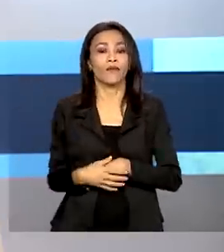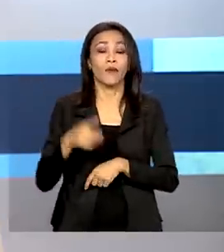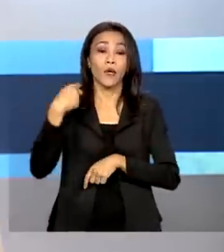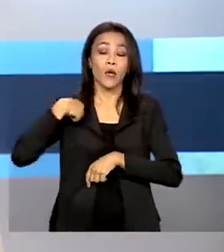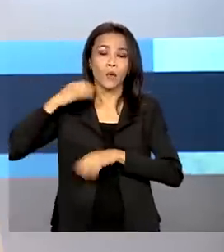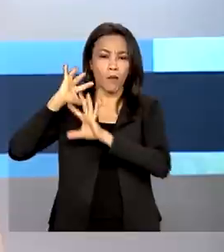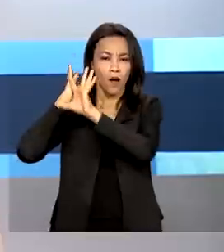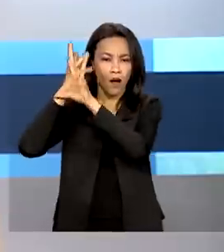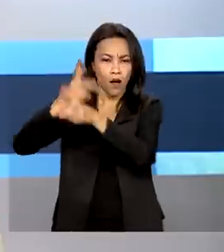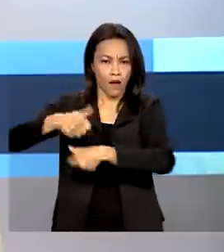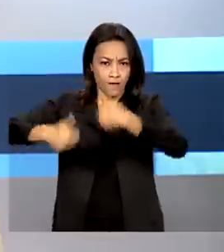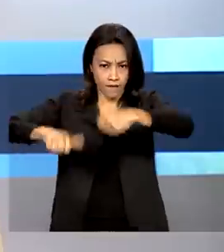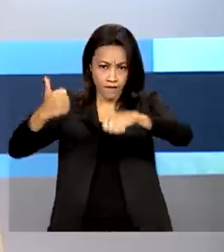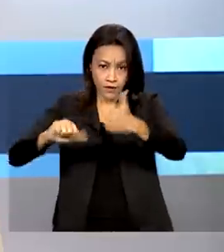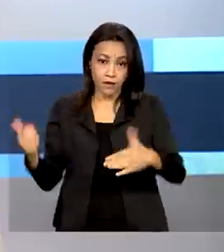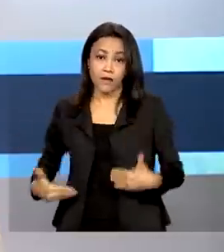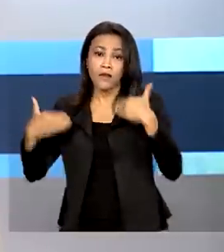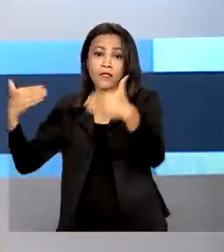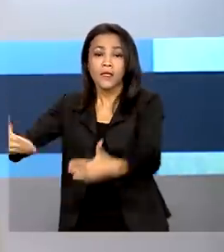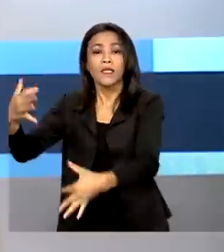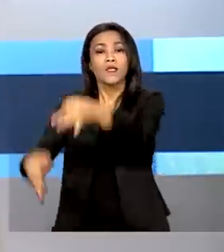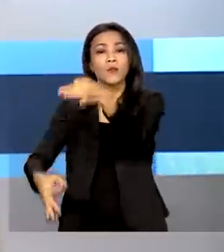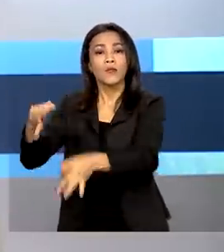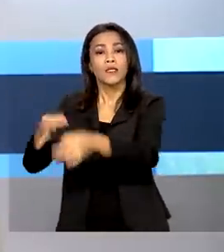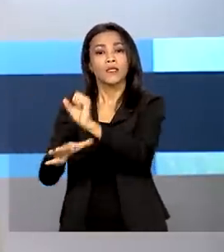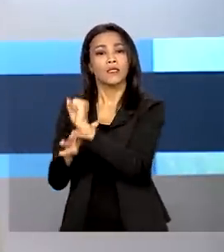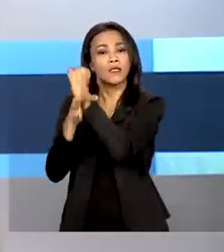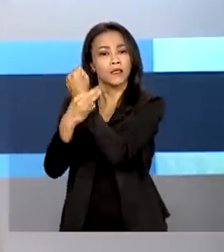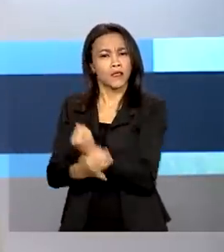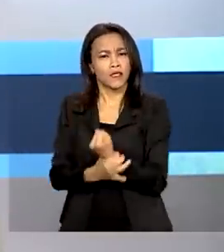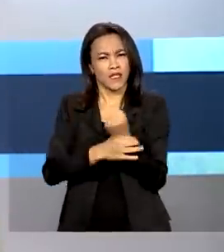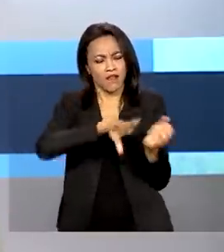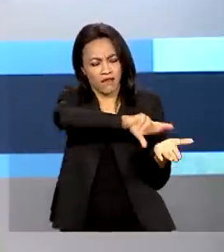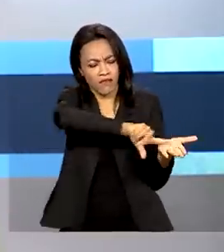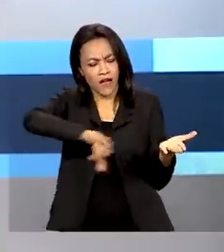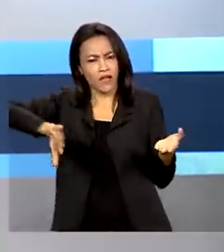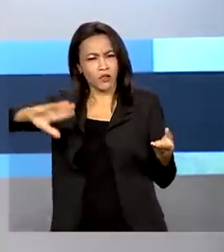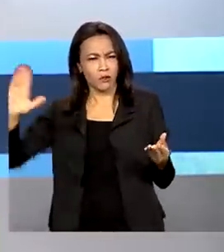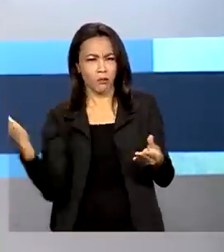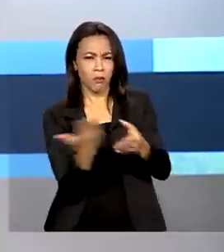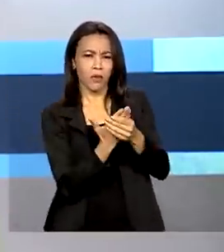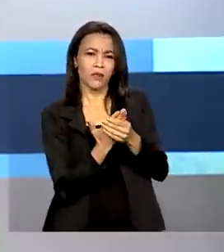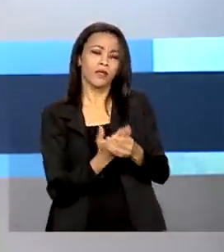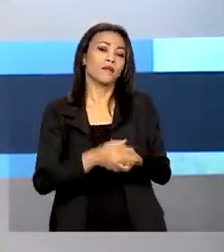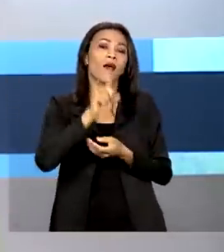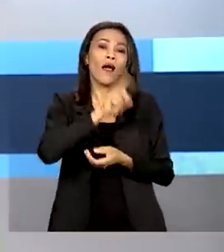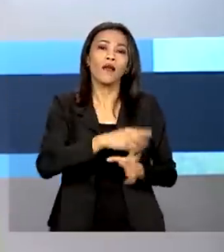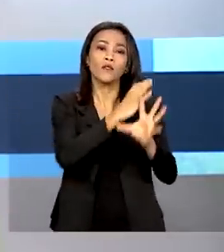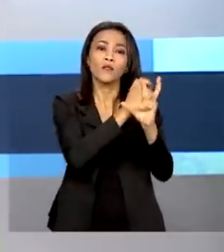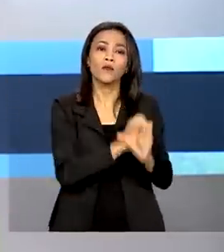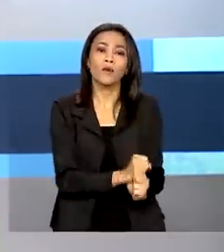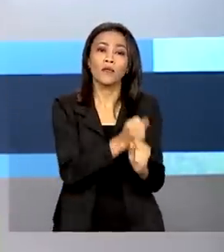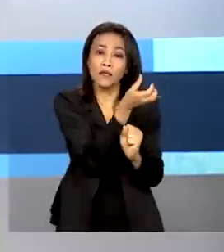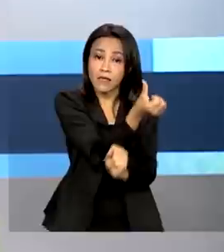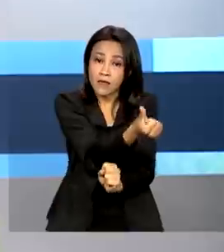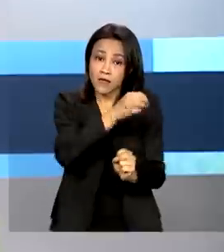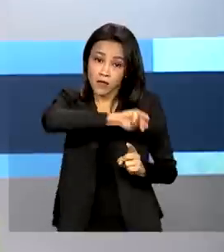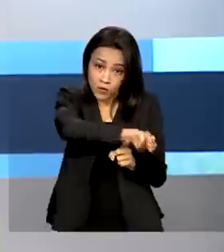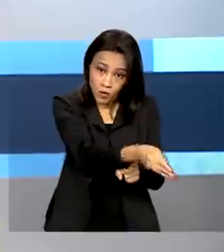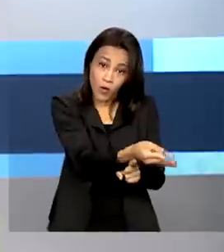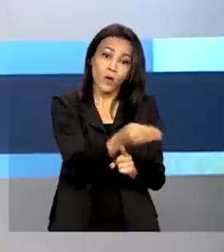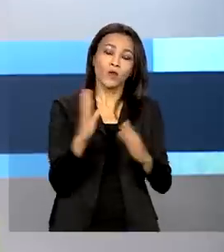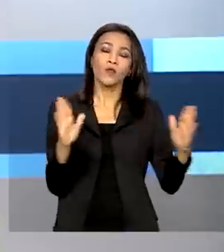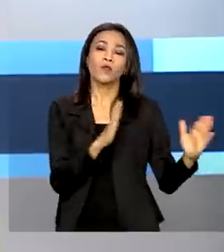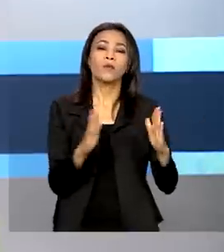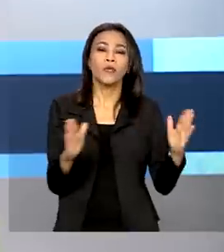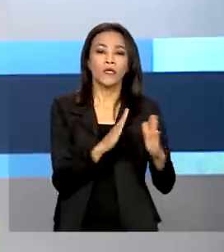Segurança Pública mostra que o montante de pessoas, de processos finalizados, é de 6 milhões do período de junho de 2014